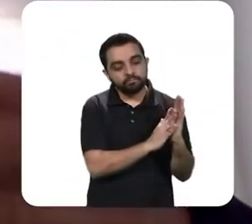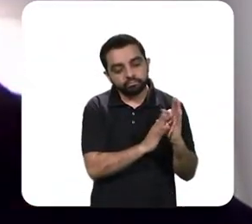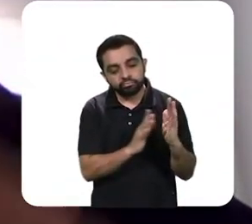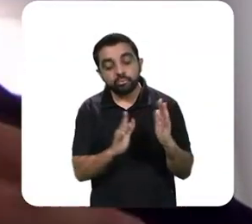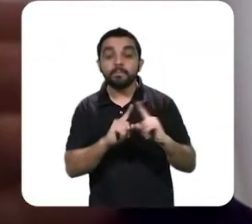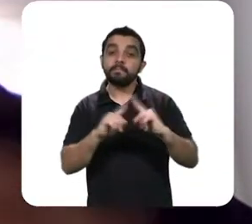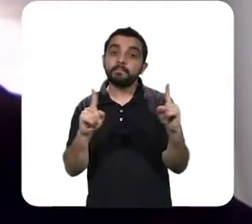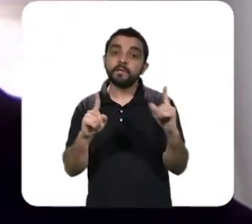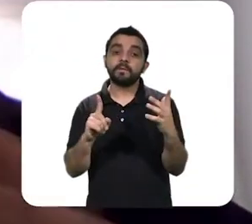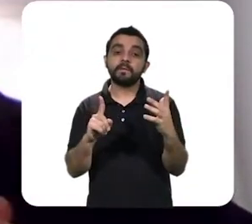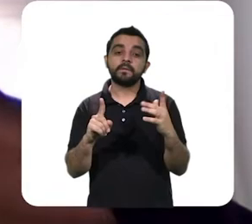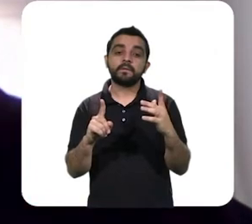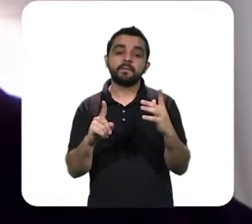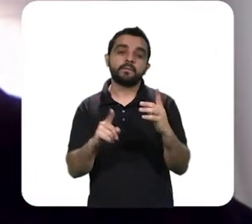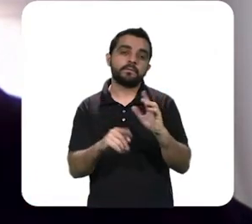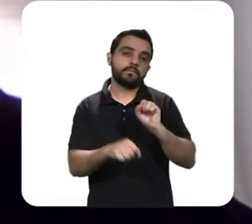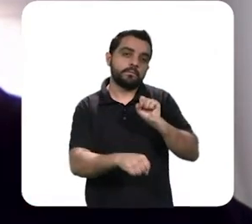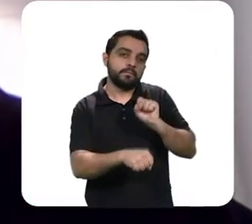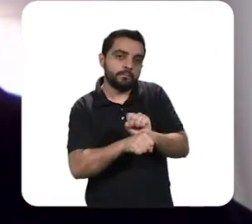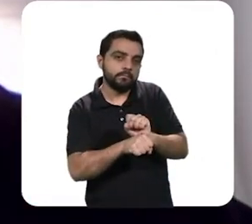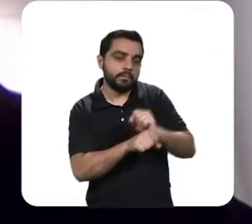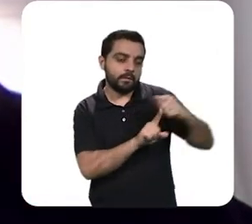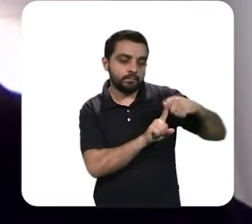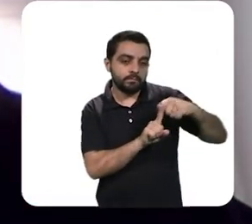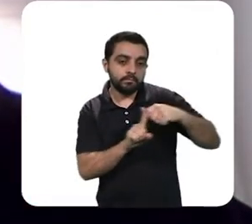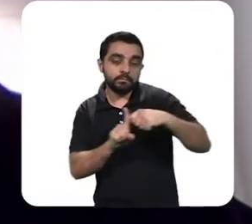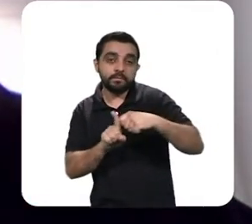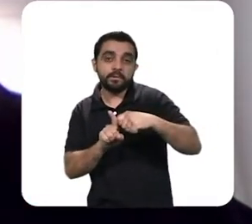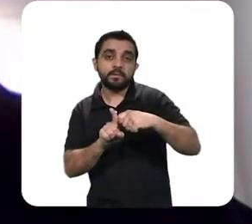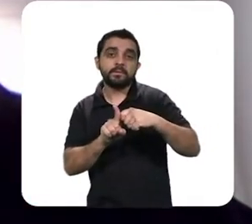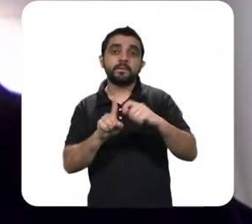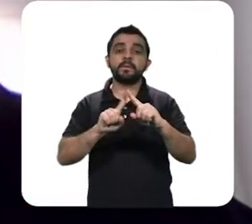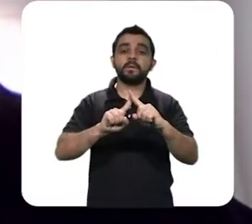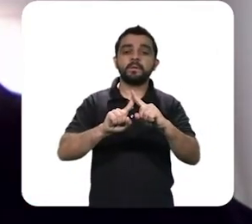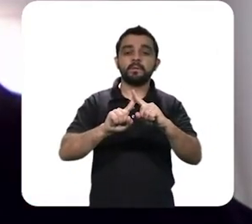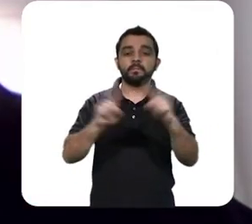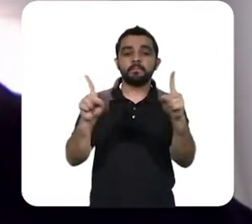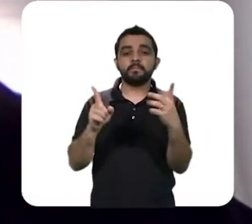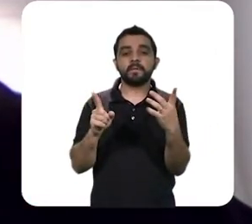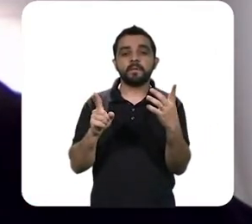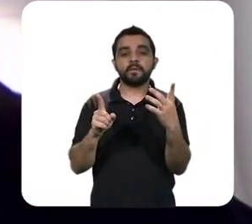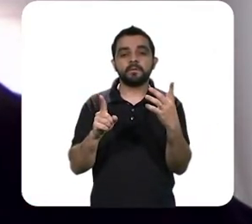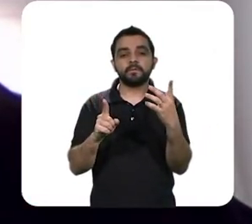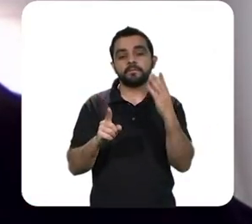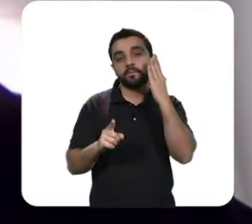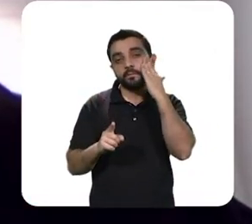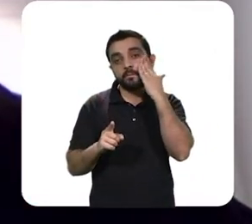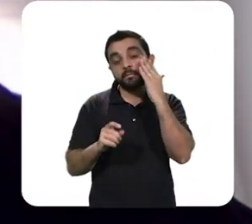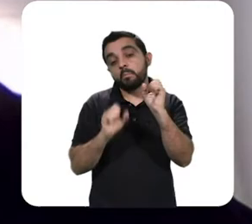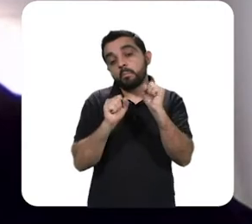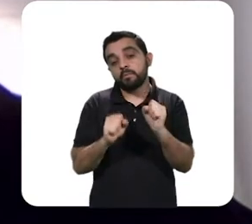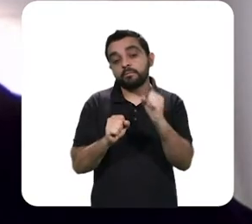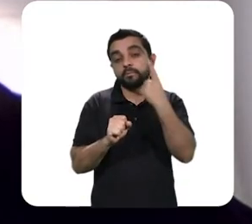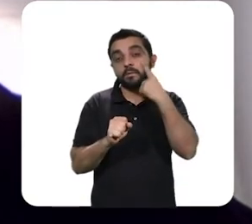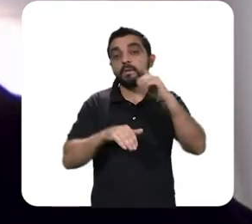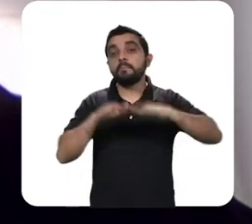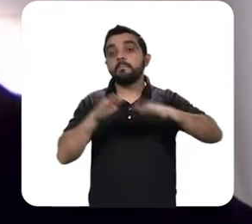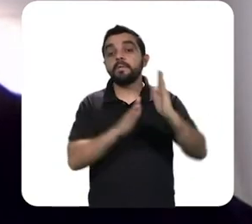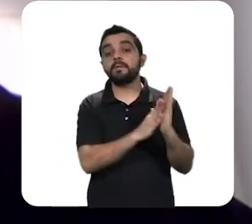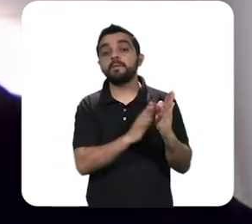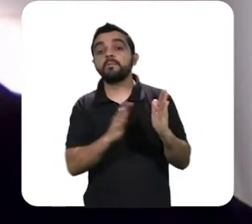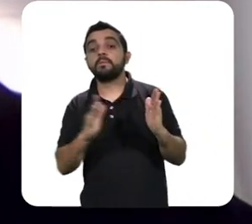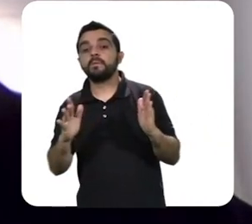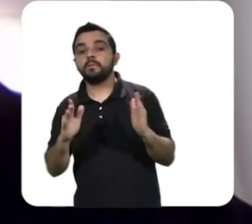meses para algumas atividades econômicas paralisarem, né, mas é possível que esse tempo seja maior.